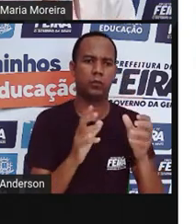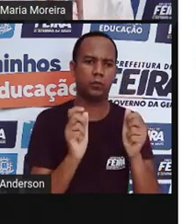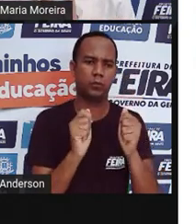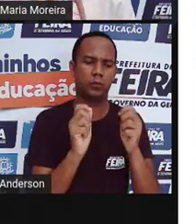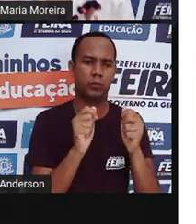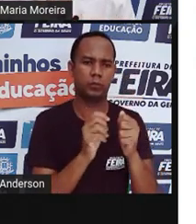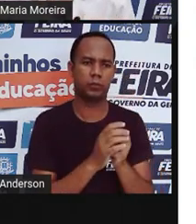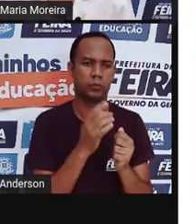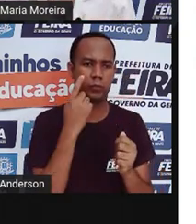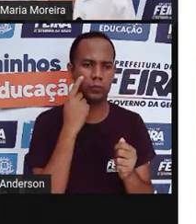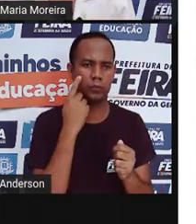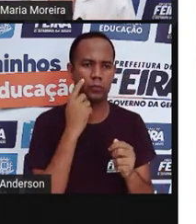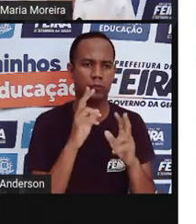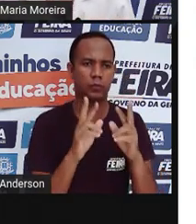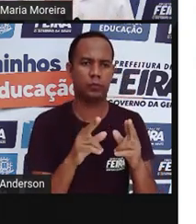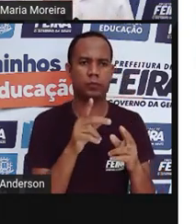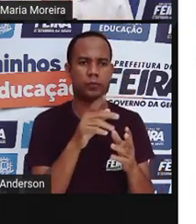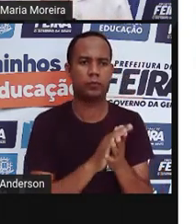tá?